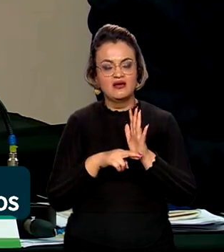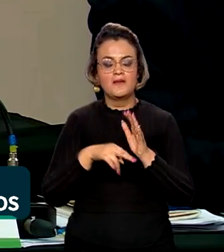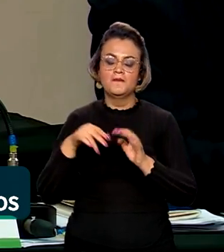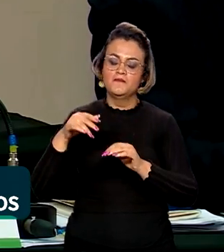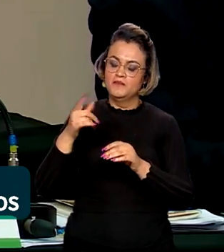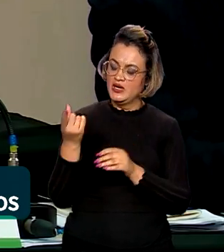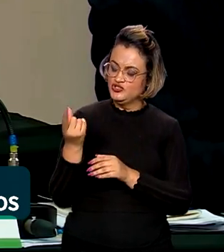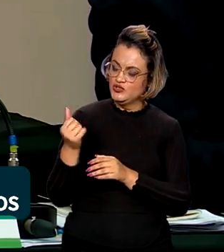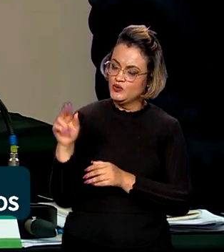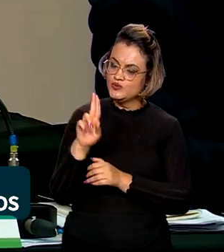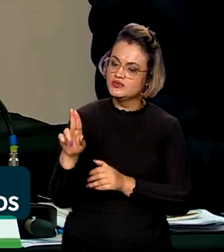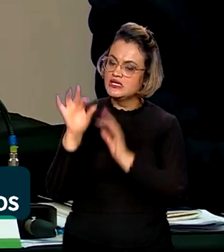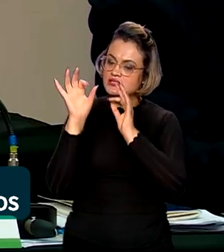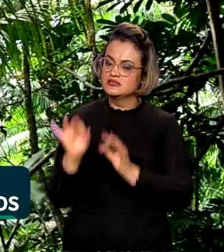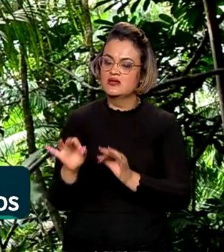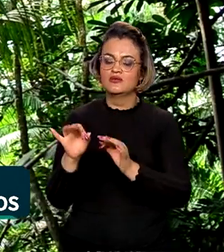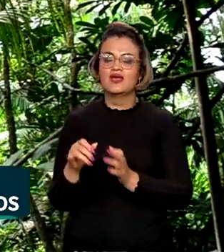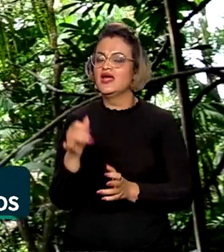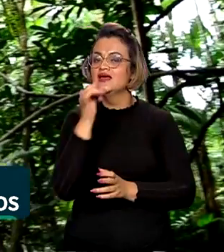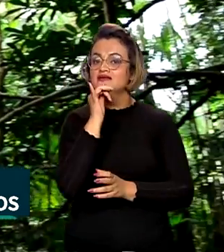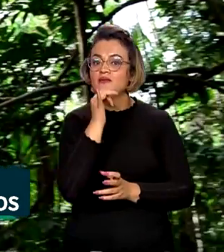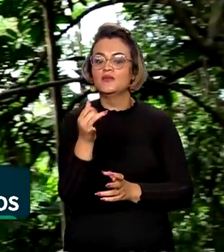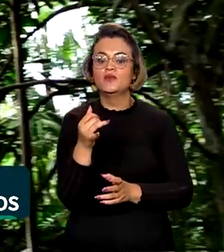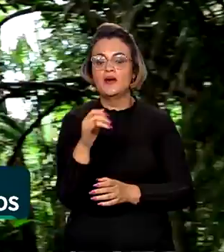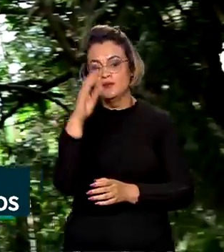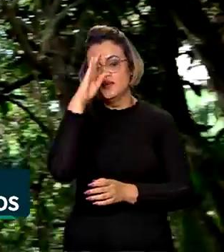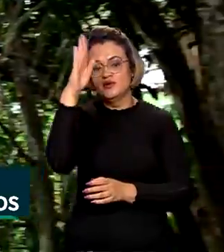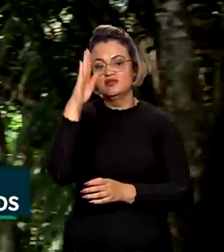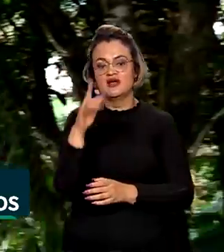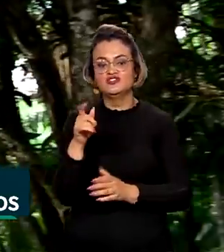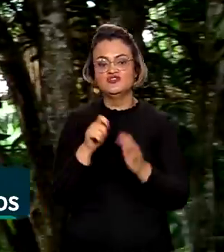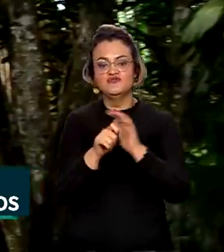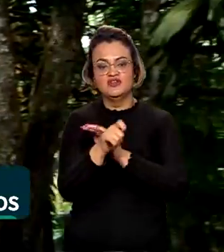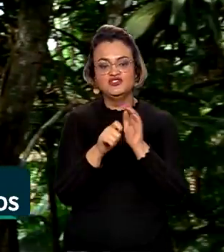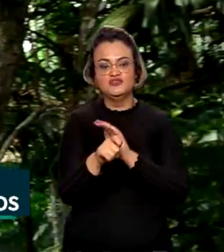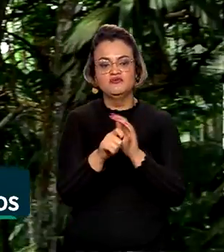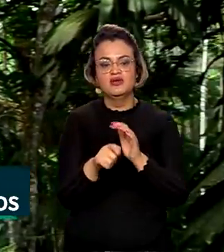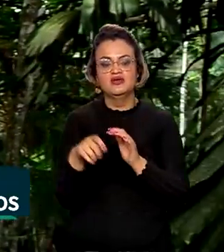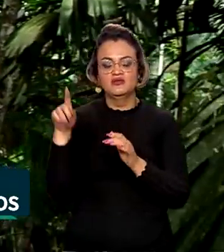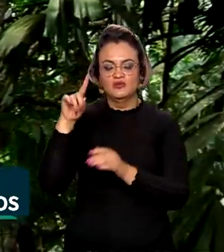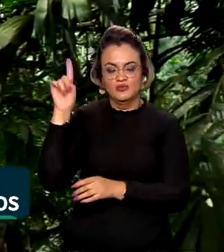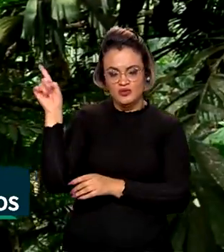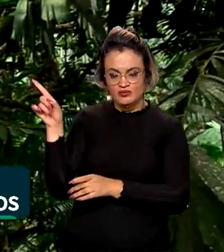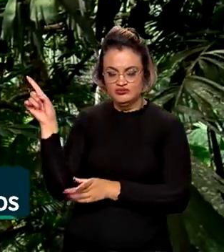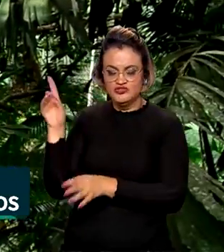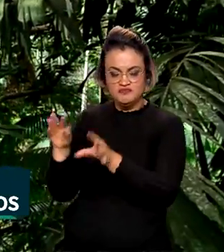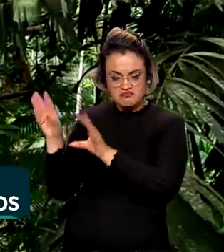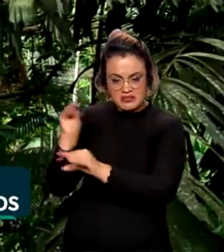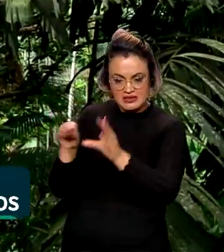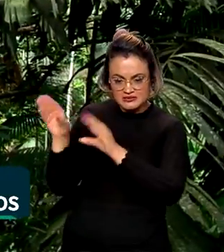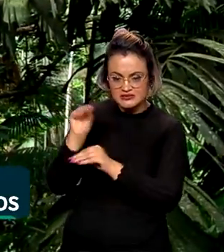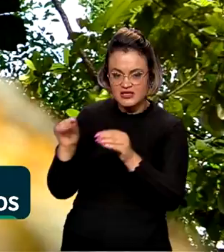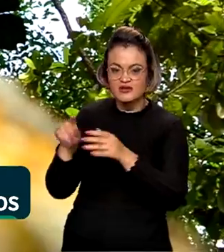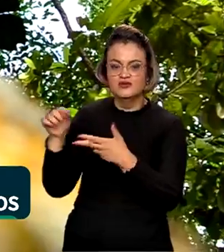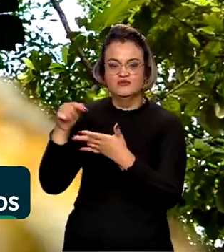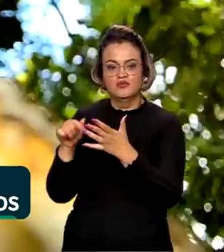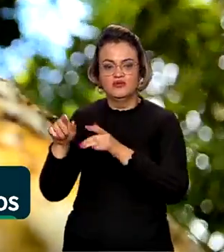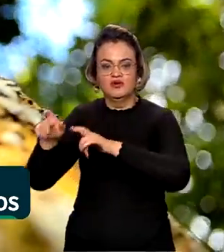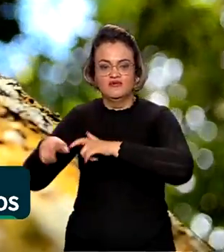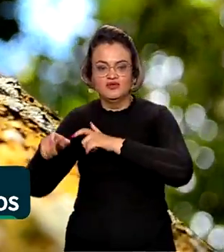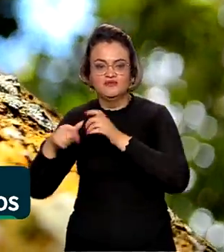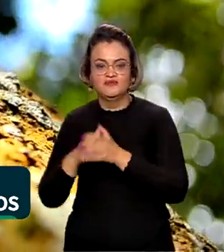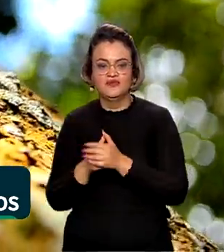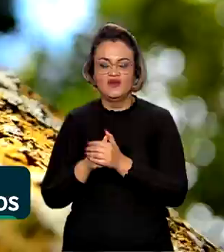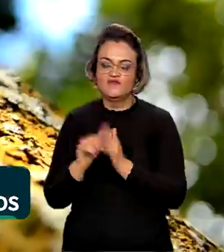recursos. Entre as medidas estão a prioridade e investimentos nas cadeias de manejo e restauração agroflorestal, a